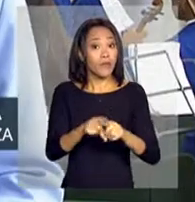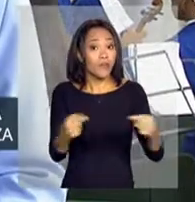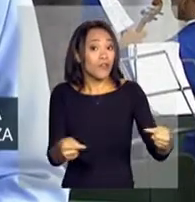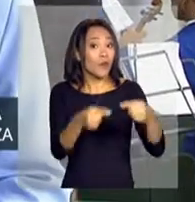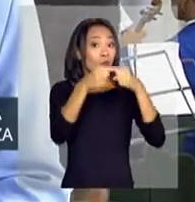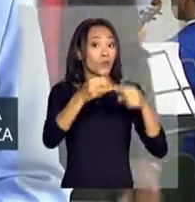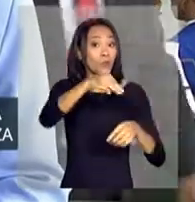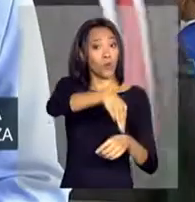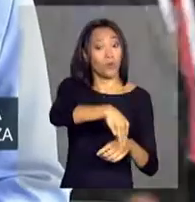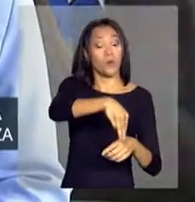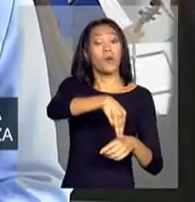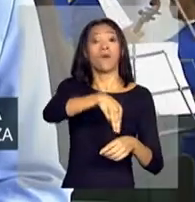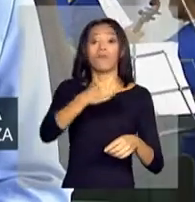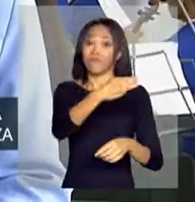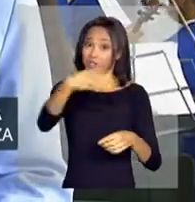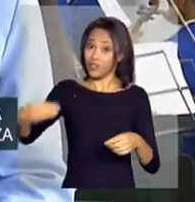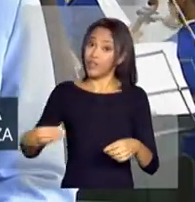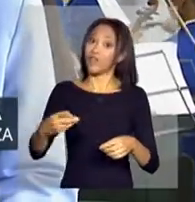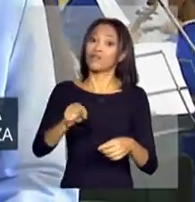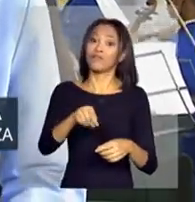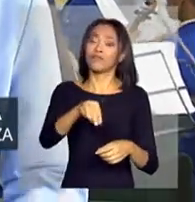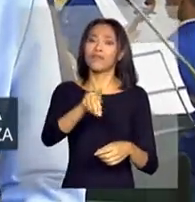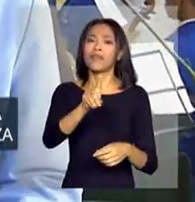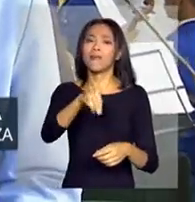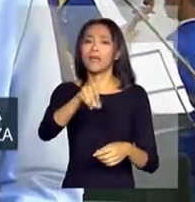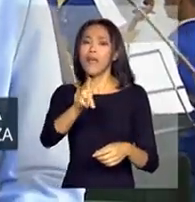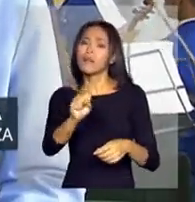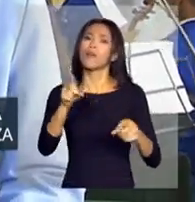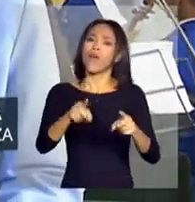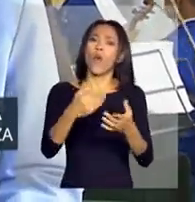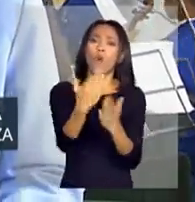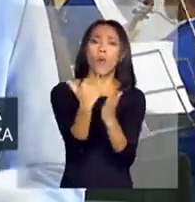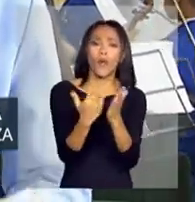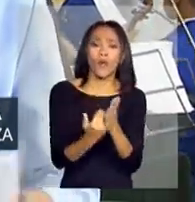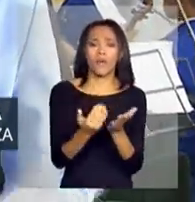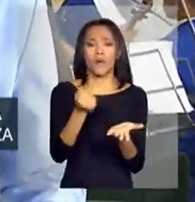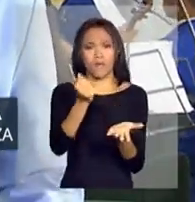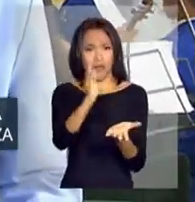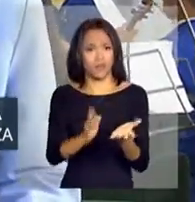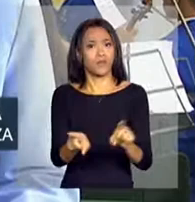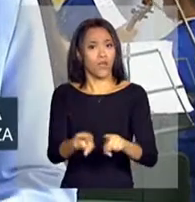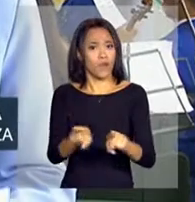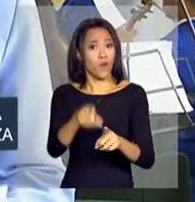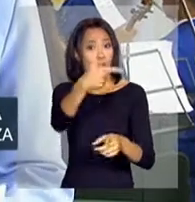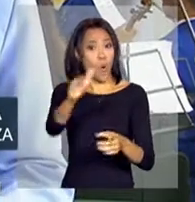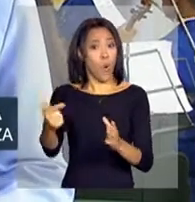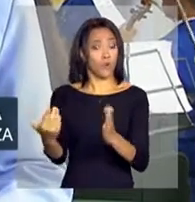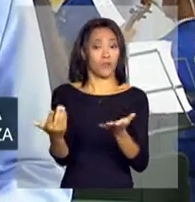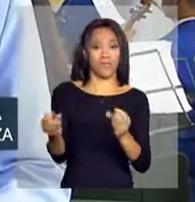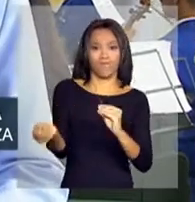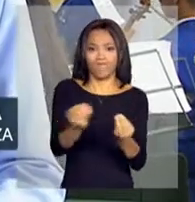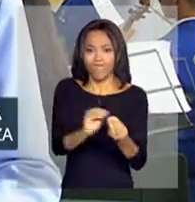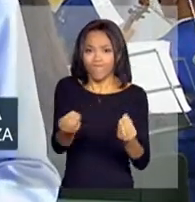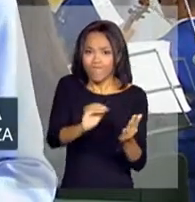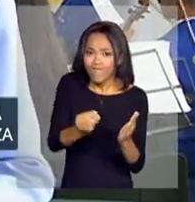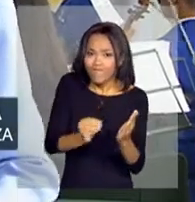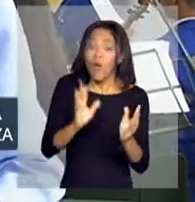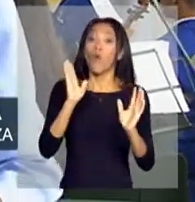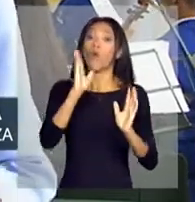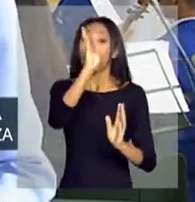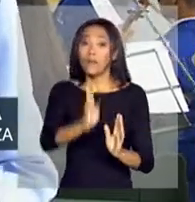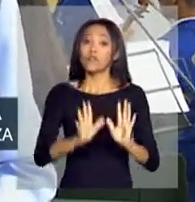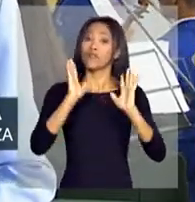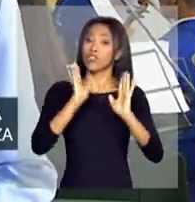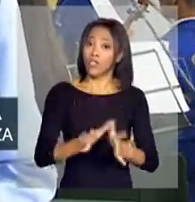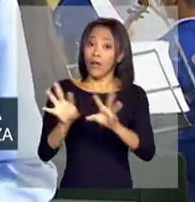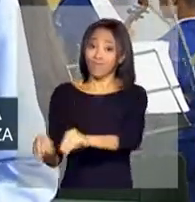Desenvolvimento e Combate à Fome, com o Plano Brasil Sem Miséria, aliado a outras medidas, o país conseguiu tirar da